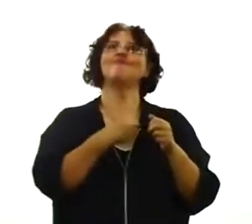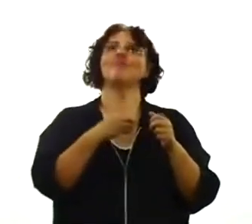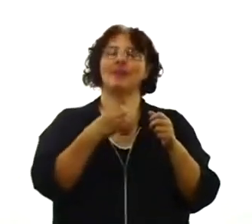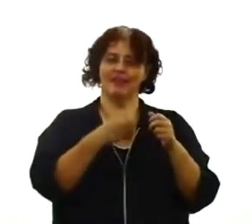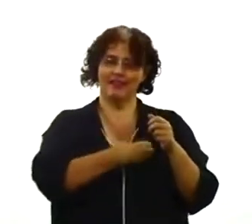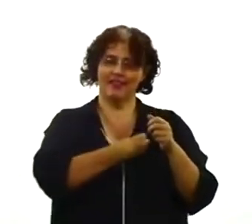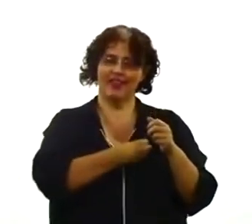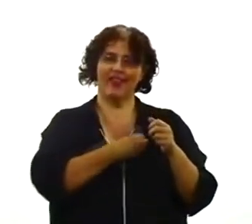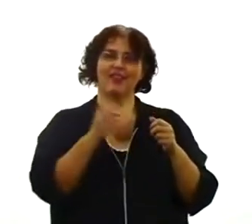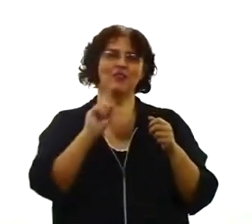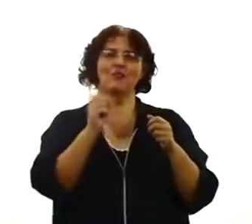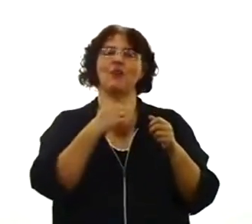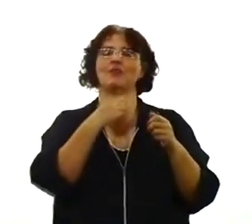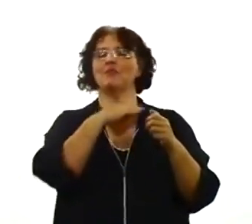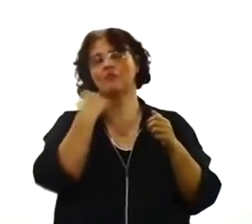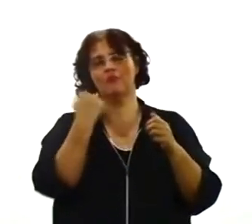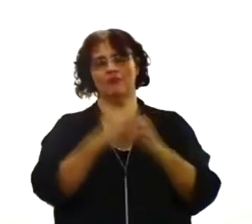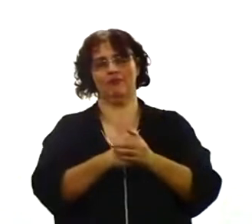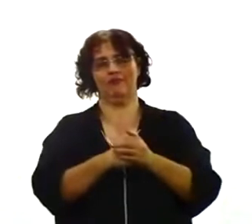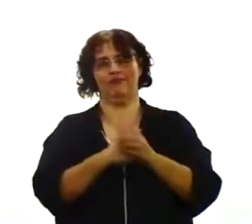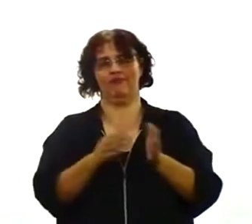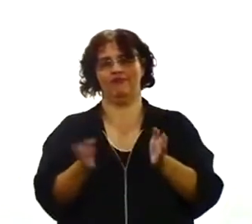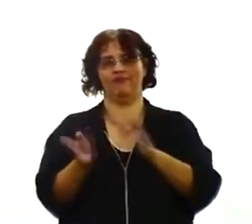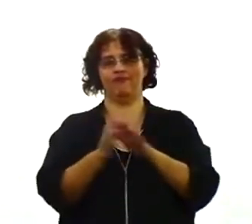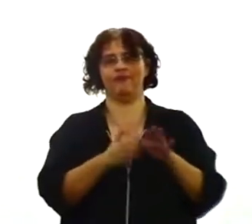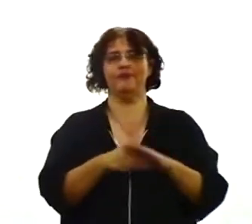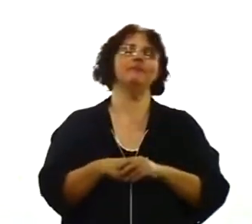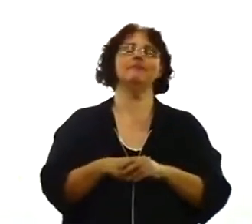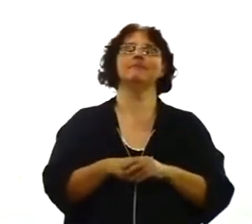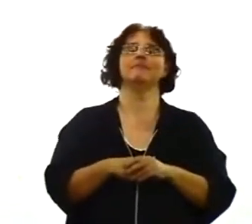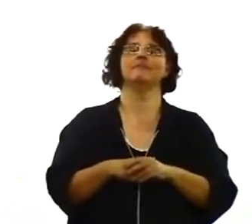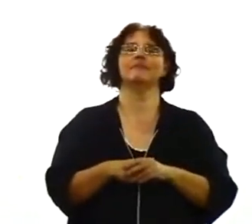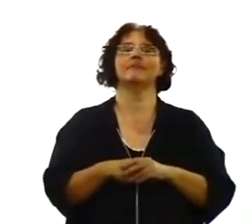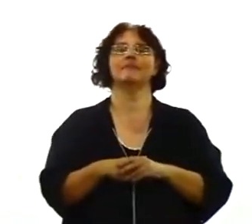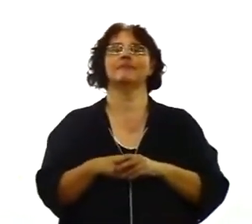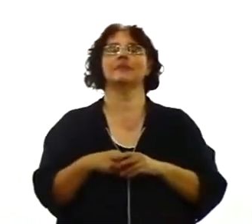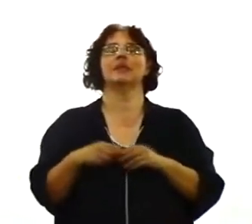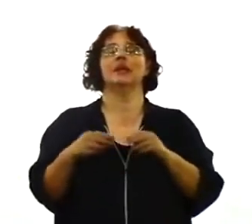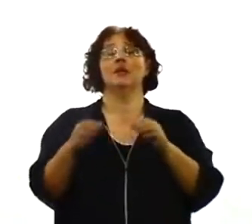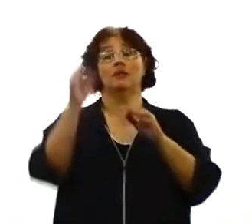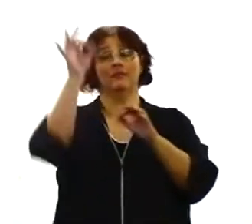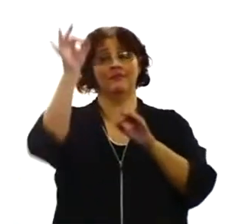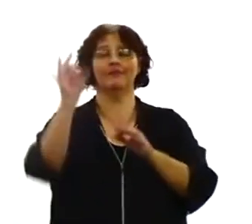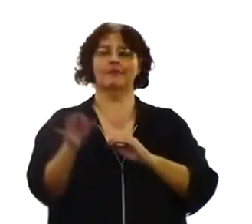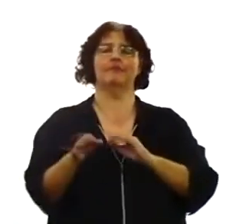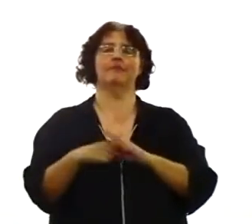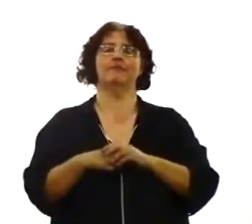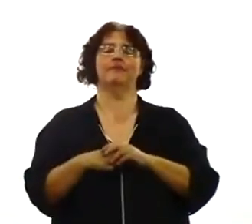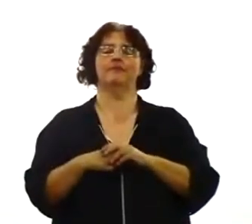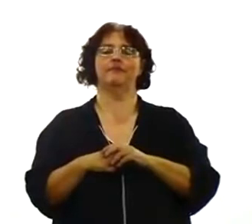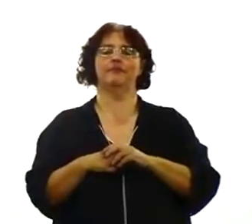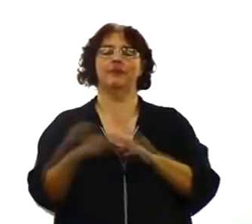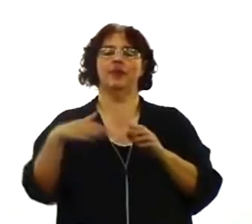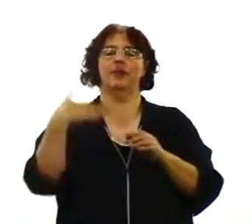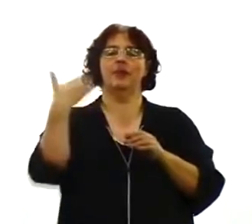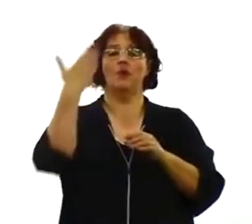começa lá no 24, como eu disse, Então virá o fim. Quando ele entregar o reino de Deus, o reino ao